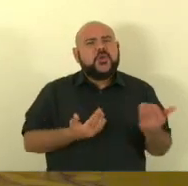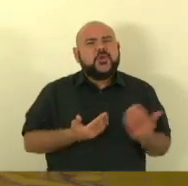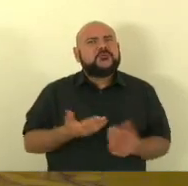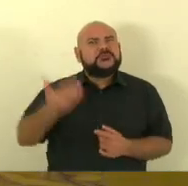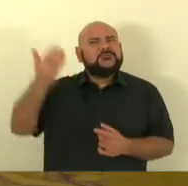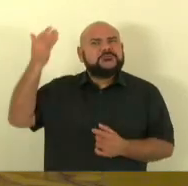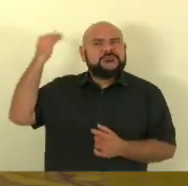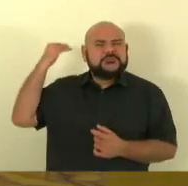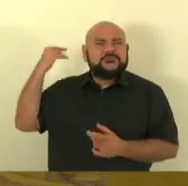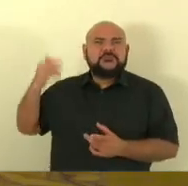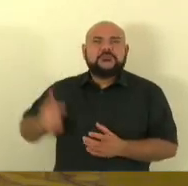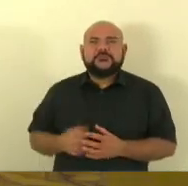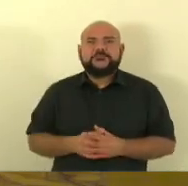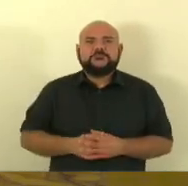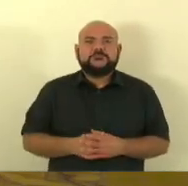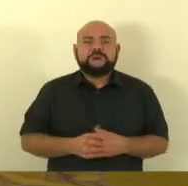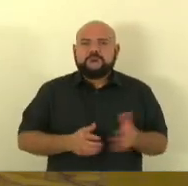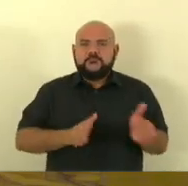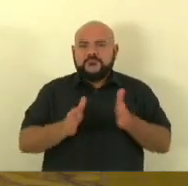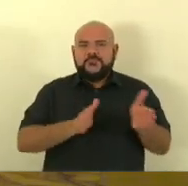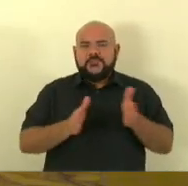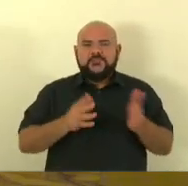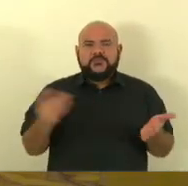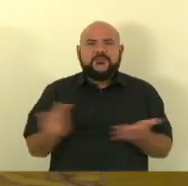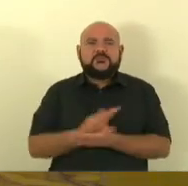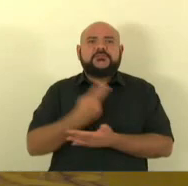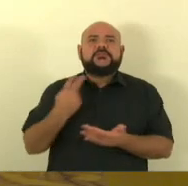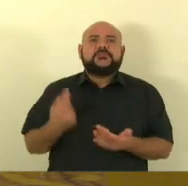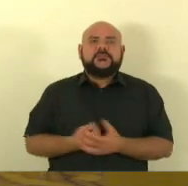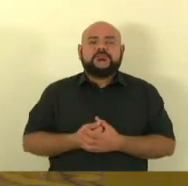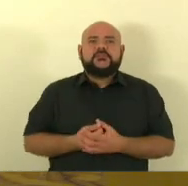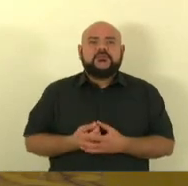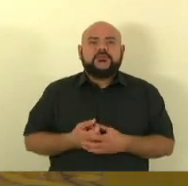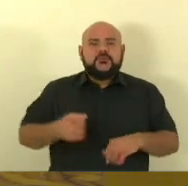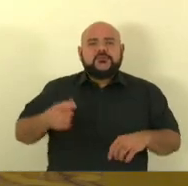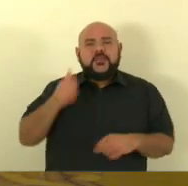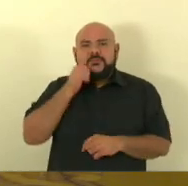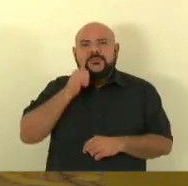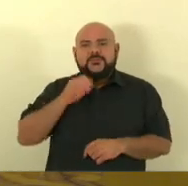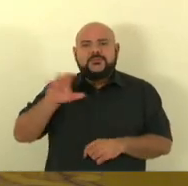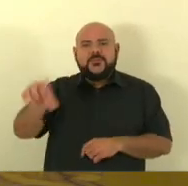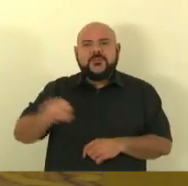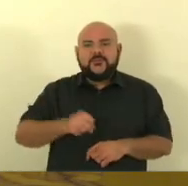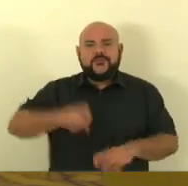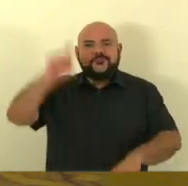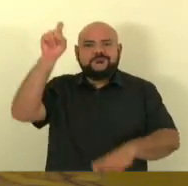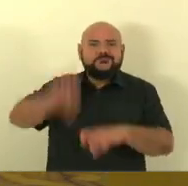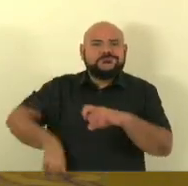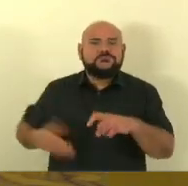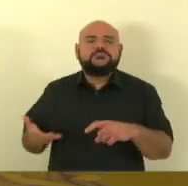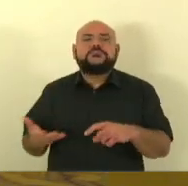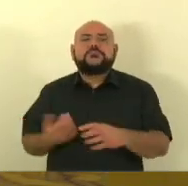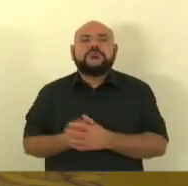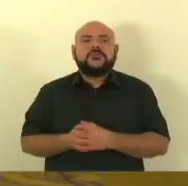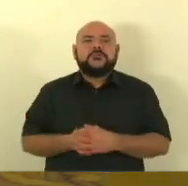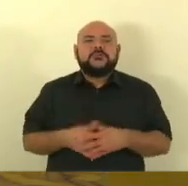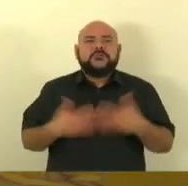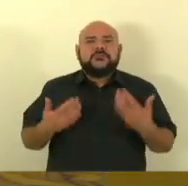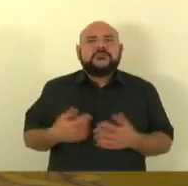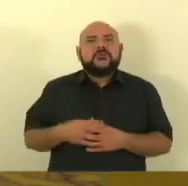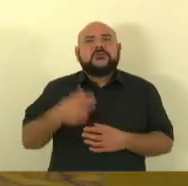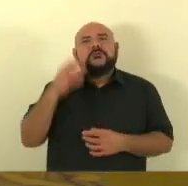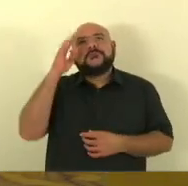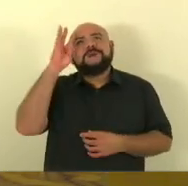deste período não tem como não doer na carne não tem como não doer na consciência do